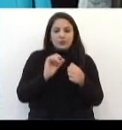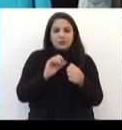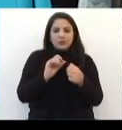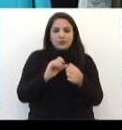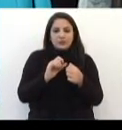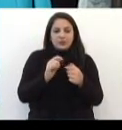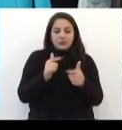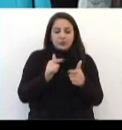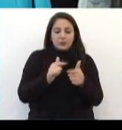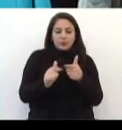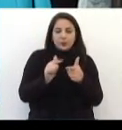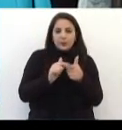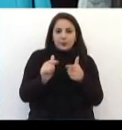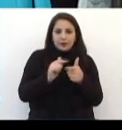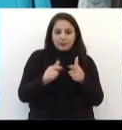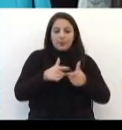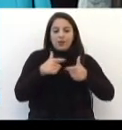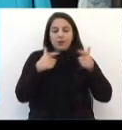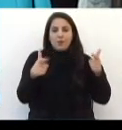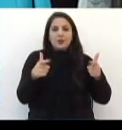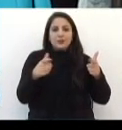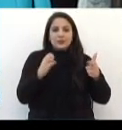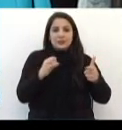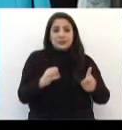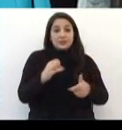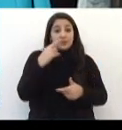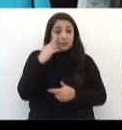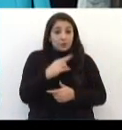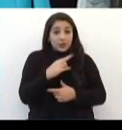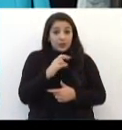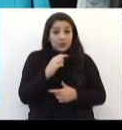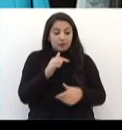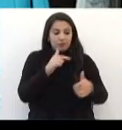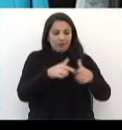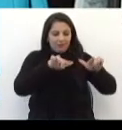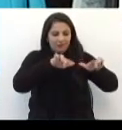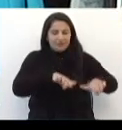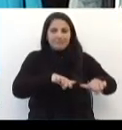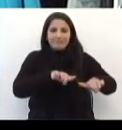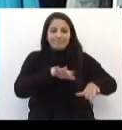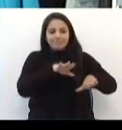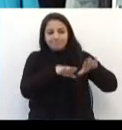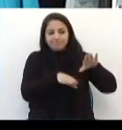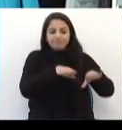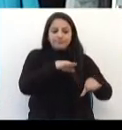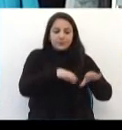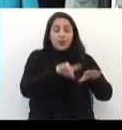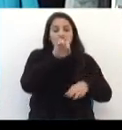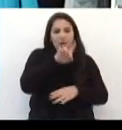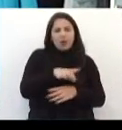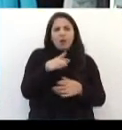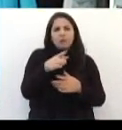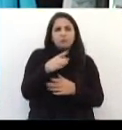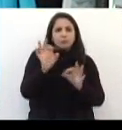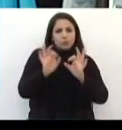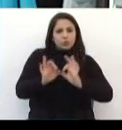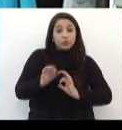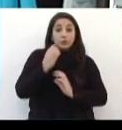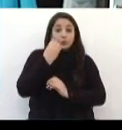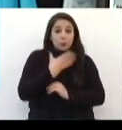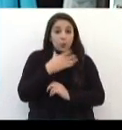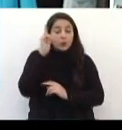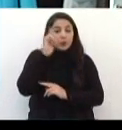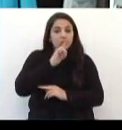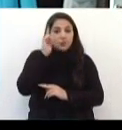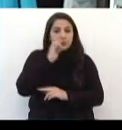projeção a maior, tendo em vista que o cenário ainda é instável. Mas é uma projeção boa que nos